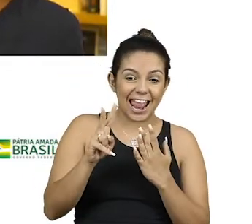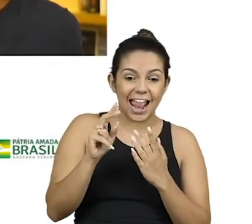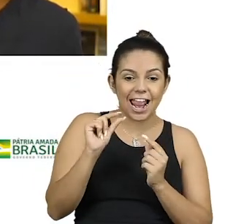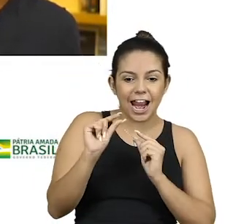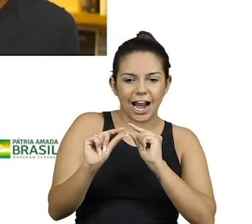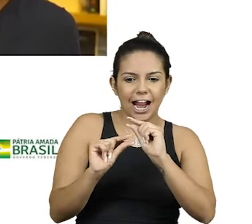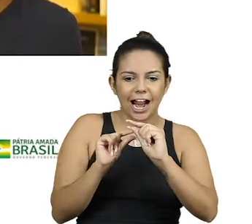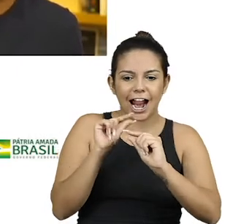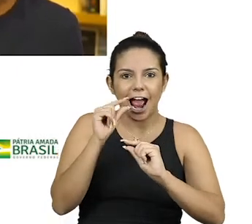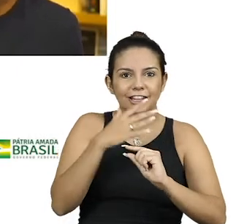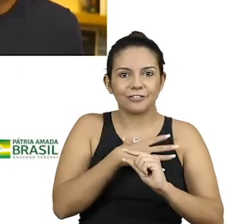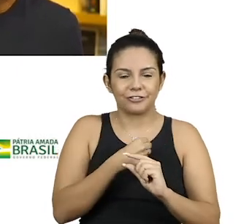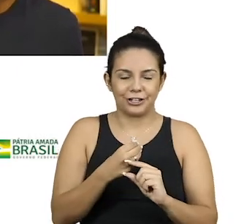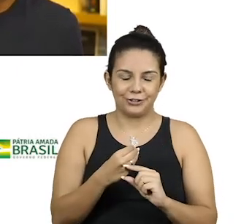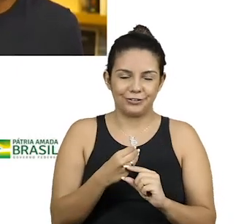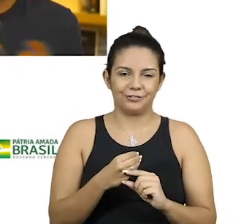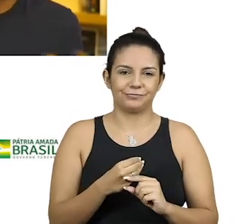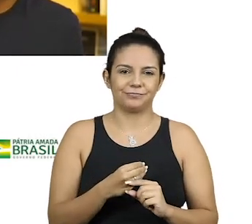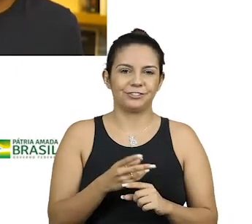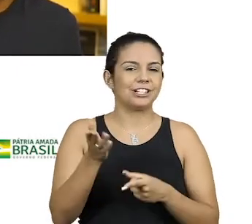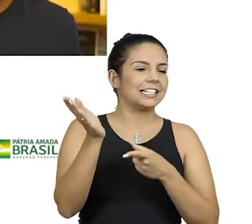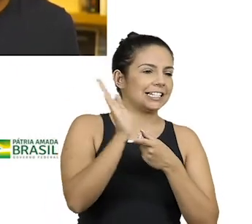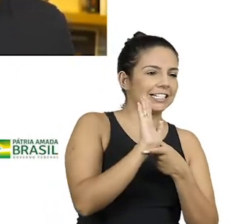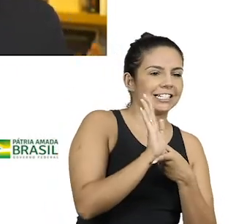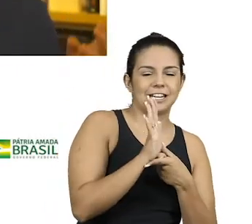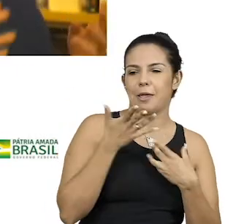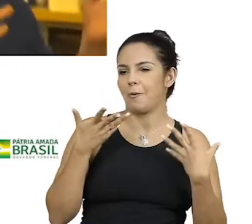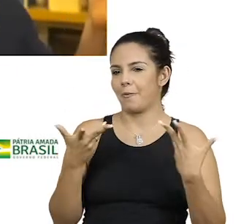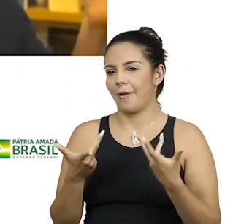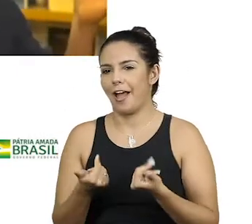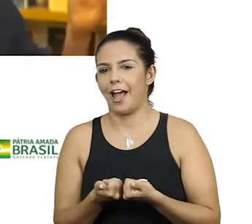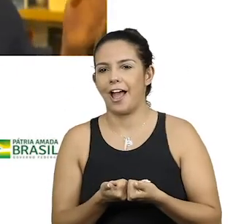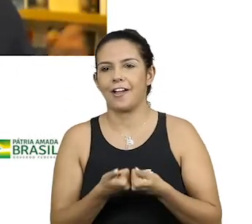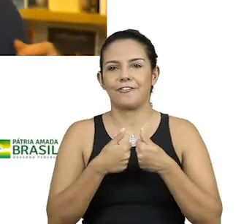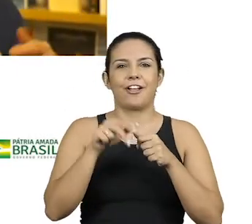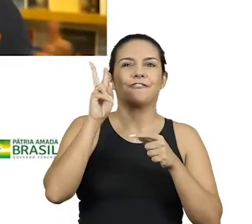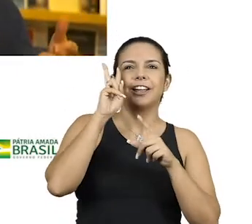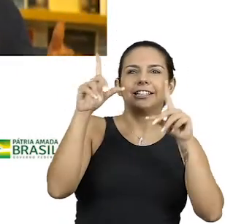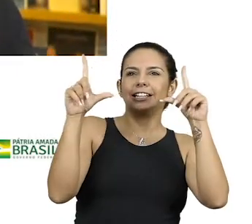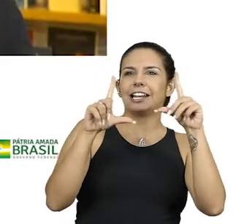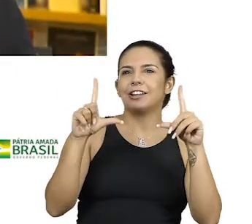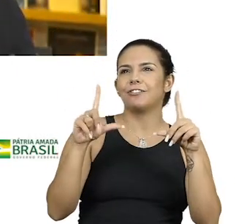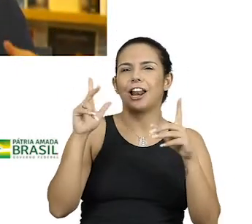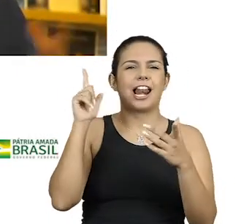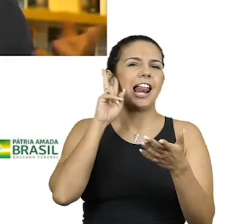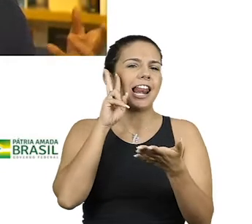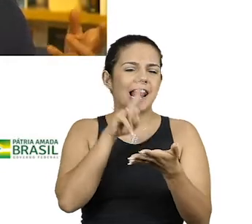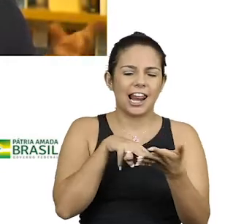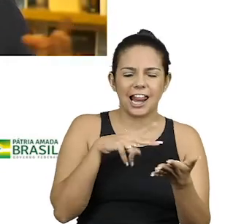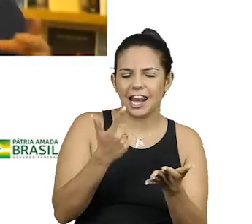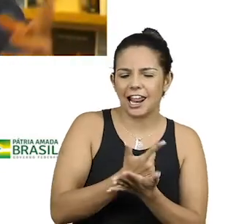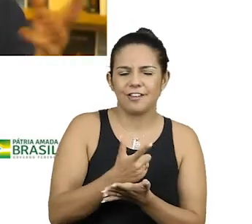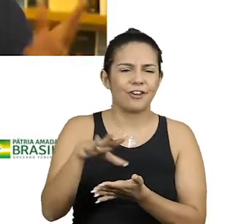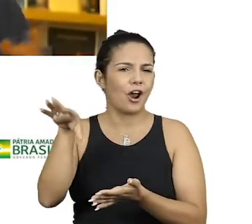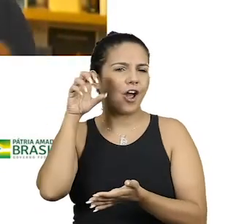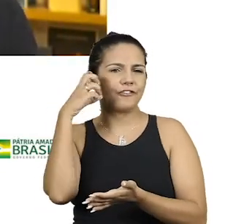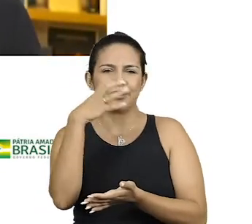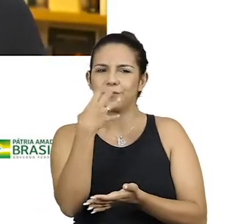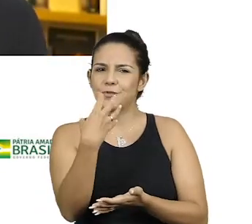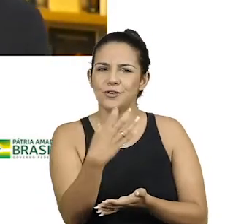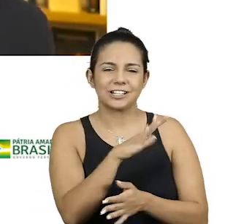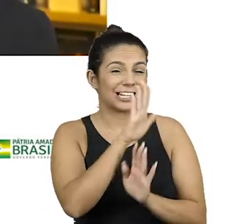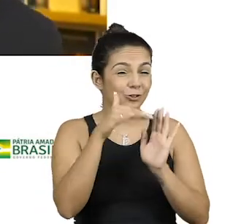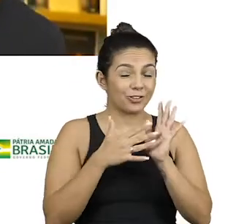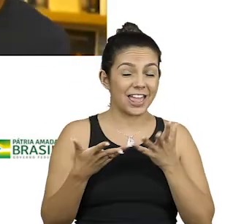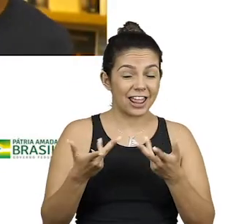momento. Porque, assim, cinema é o máximo, ficar vendo televisão, ler livros, ouvir música, tudo isso é